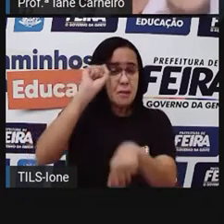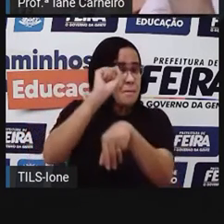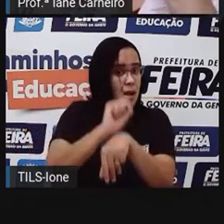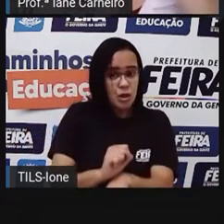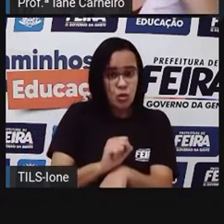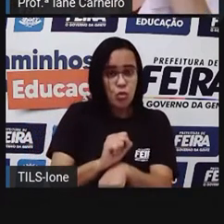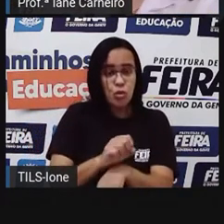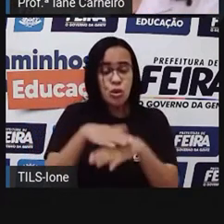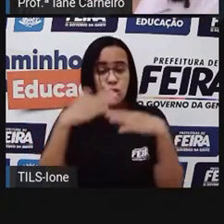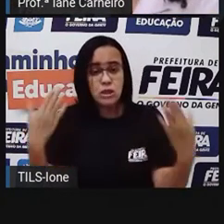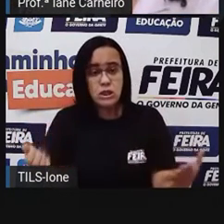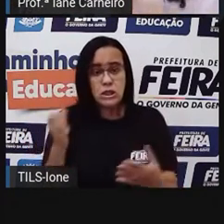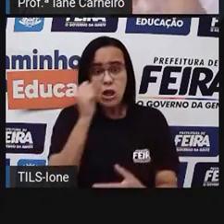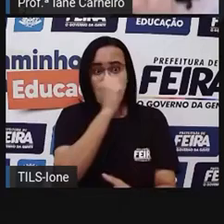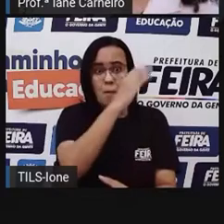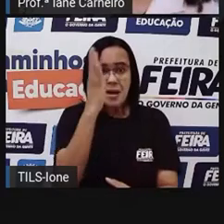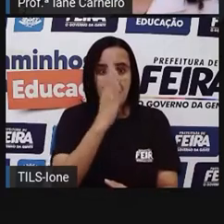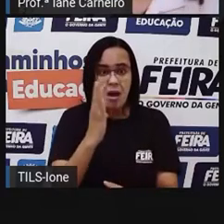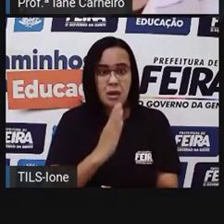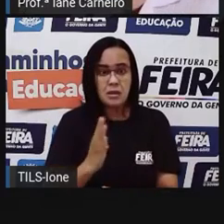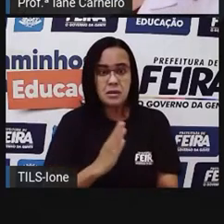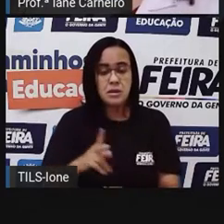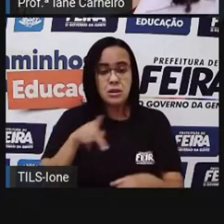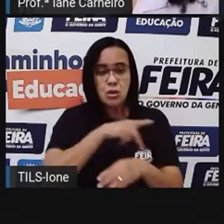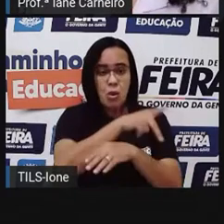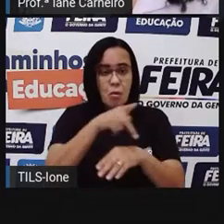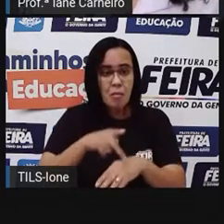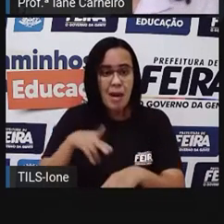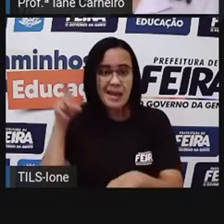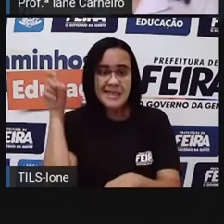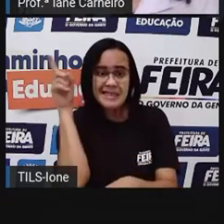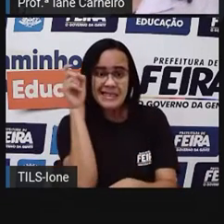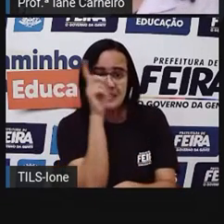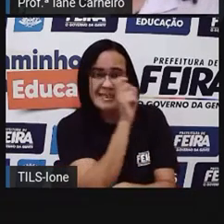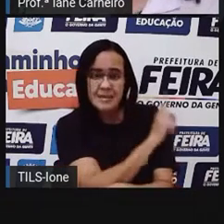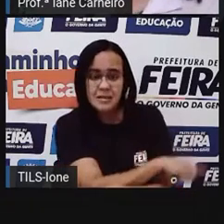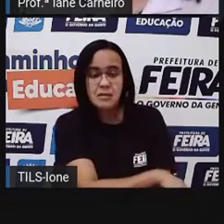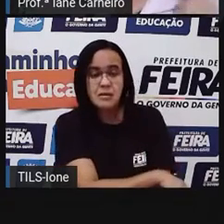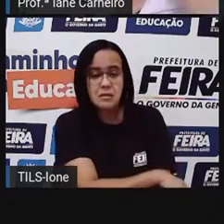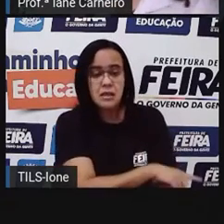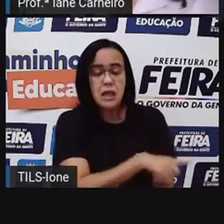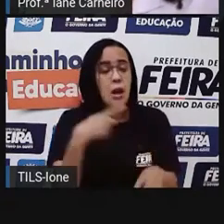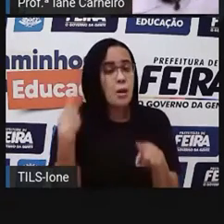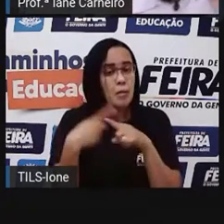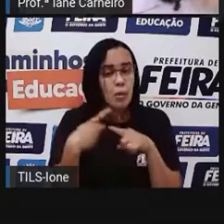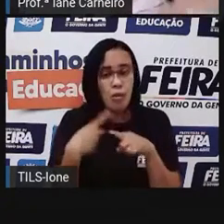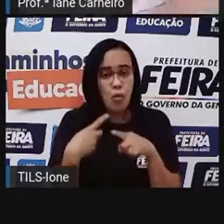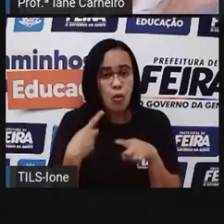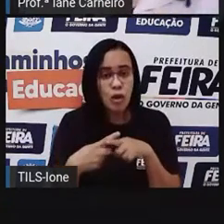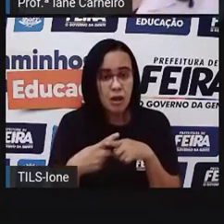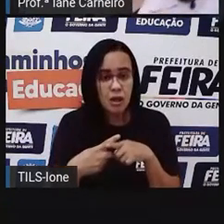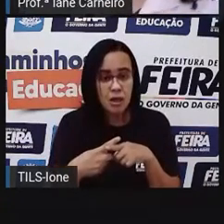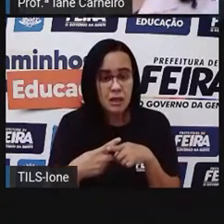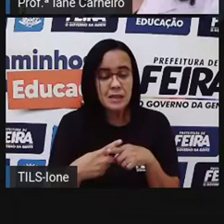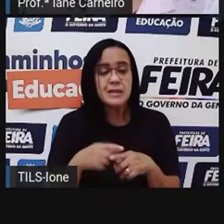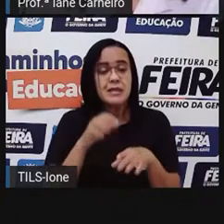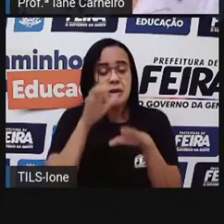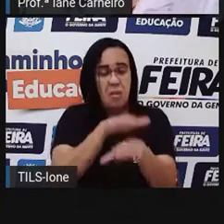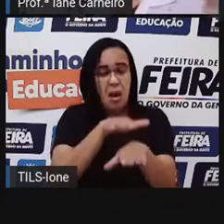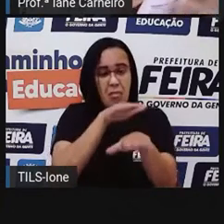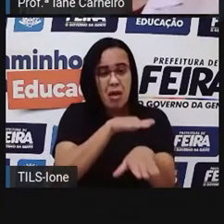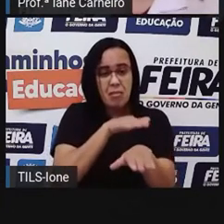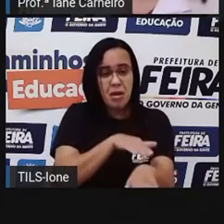um fator, né? Como uma coisa contribui com outra, né? Então, o preço, o custo lá da